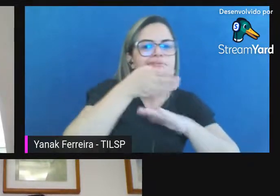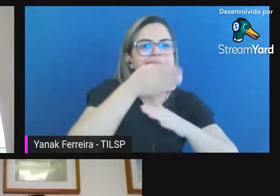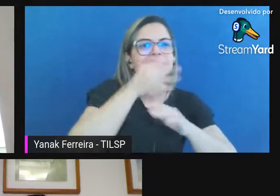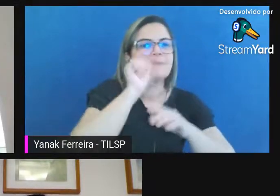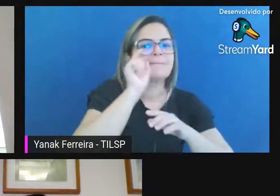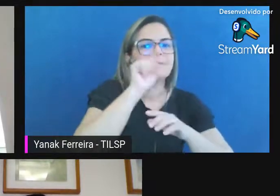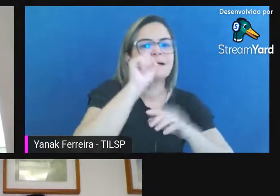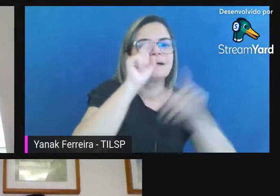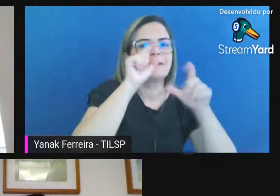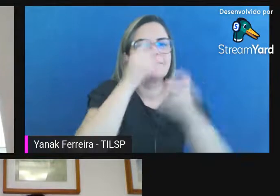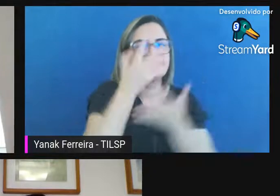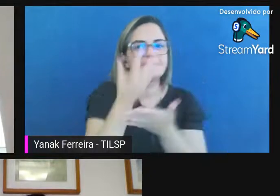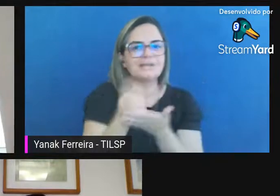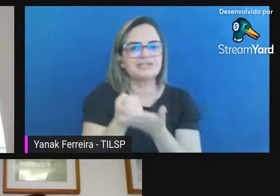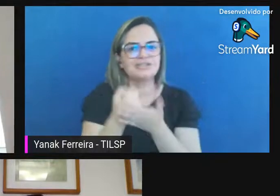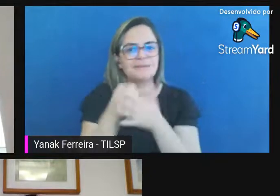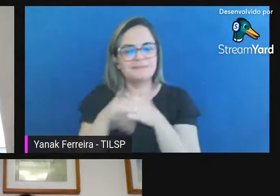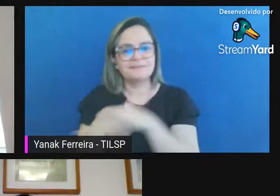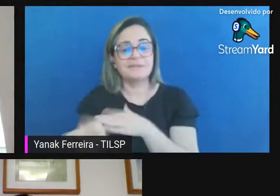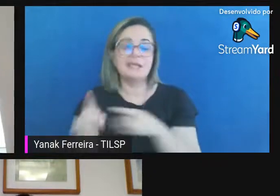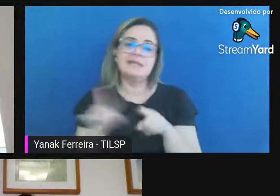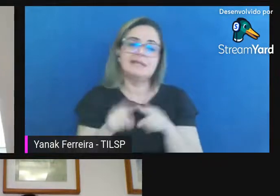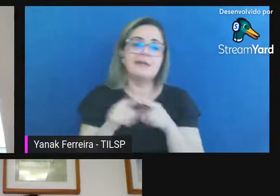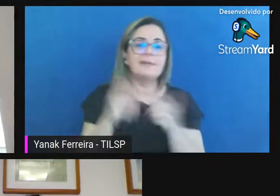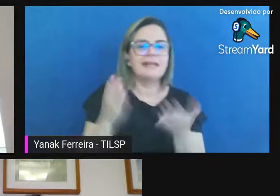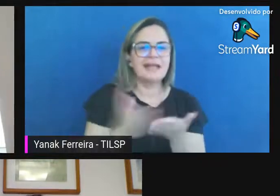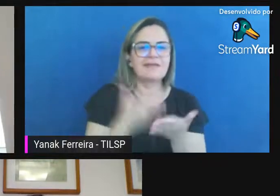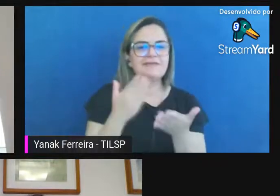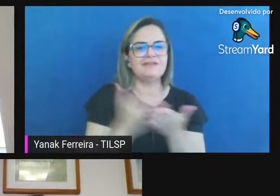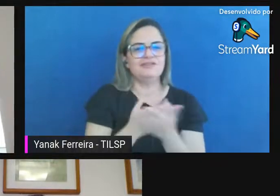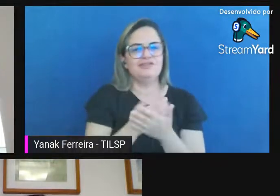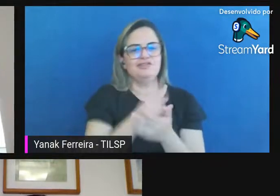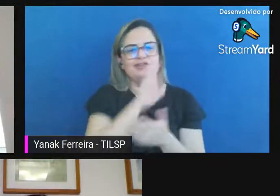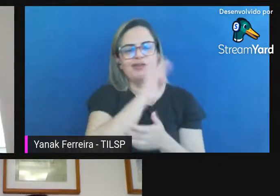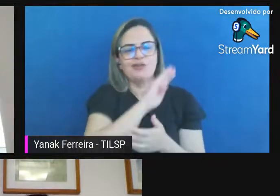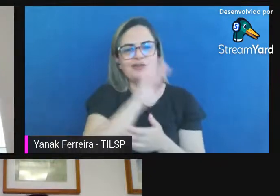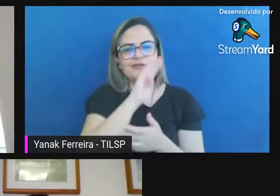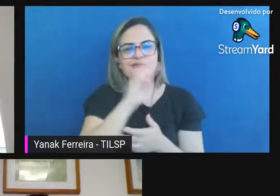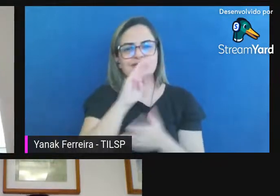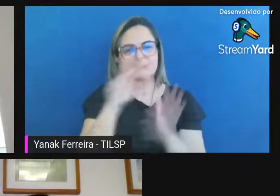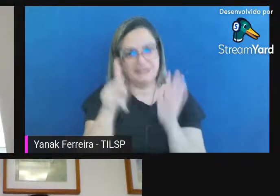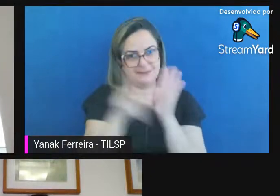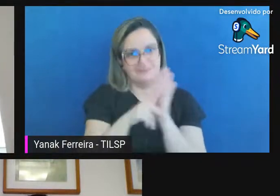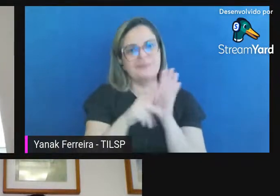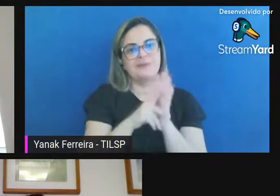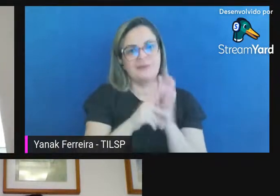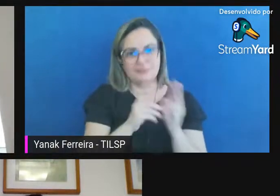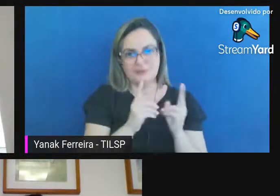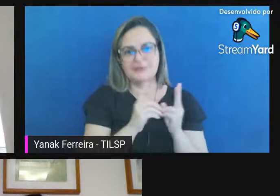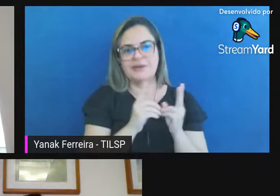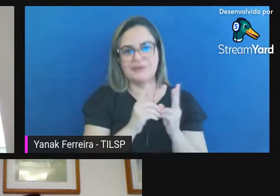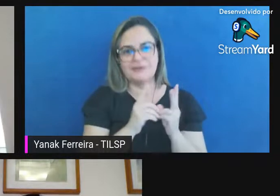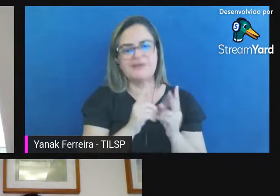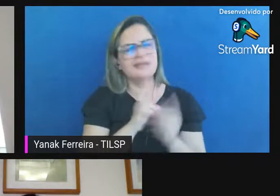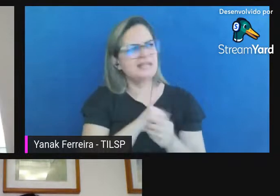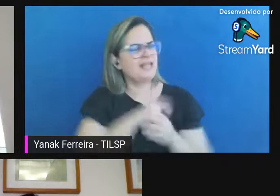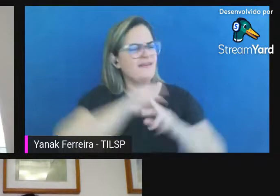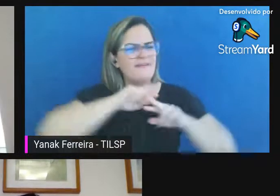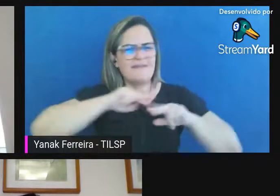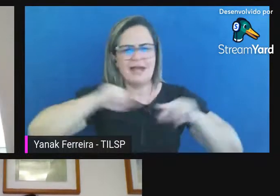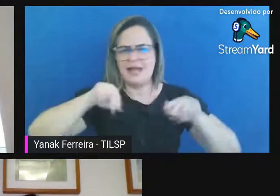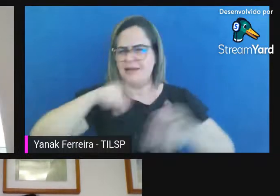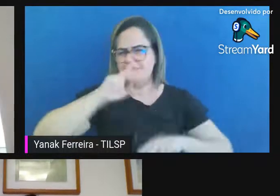nos periódicos nos nossos repositórios então tem largo aí material para